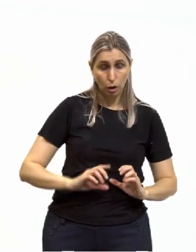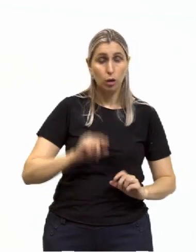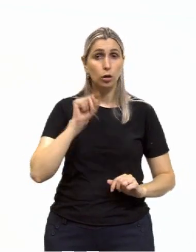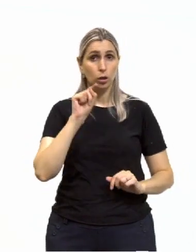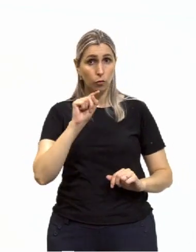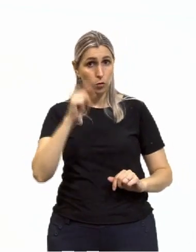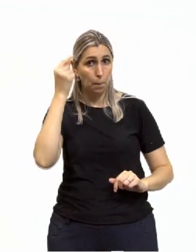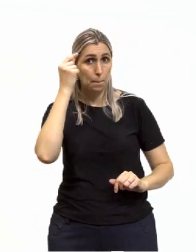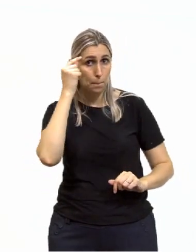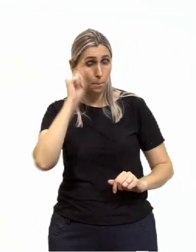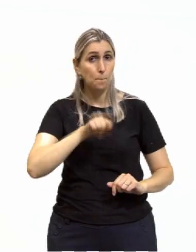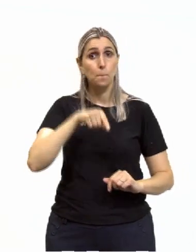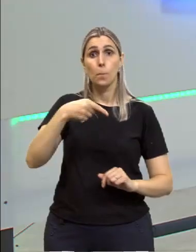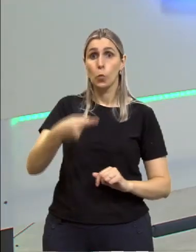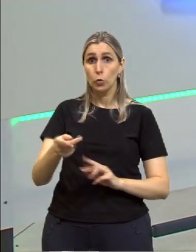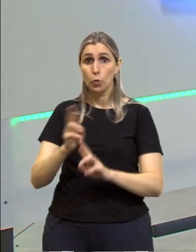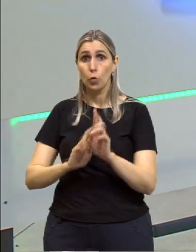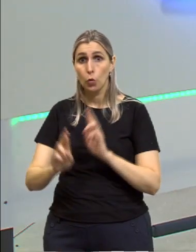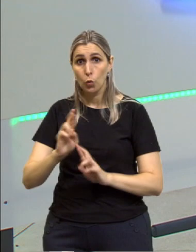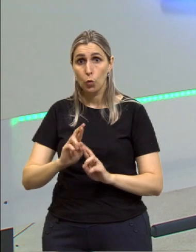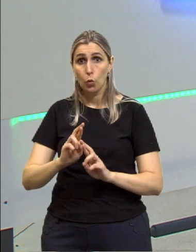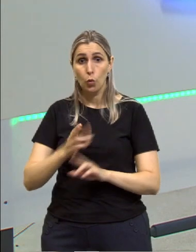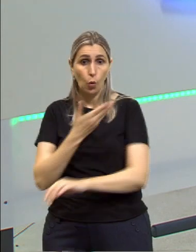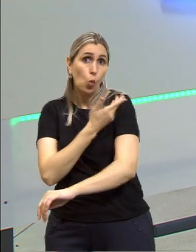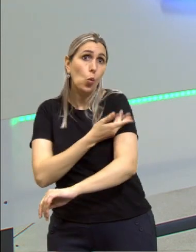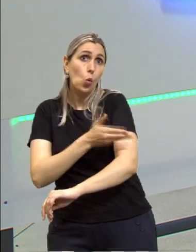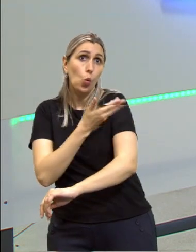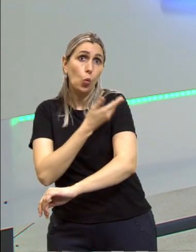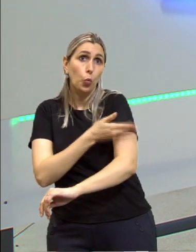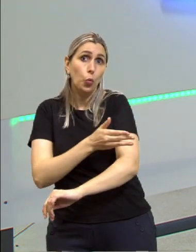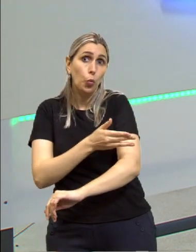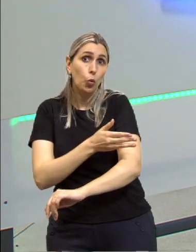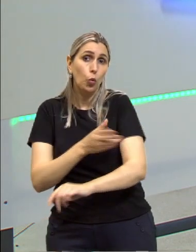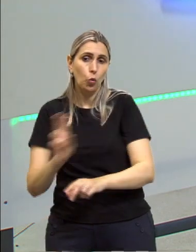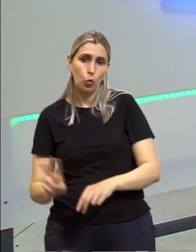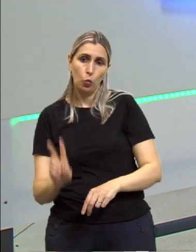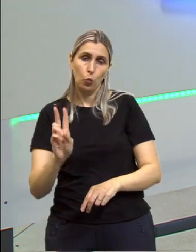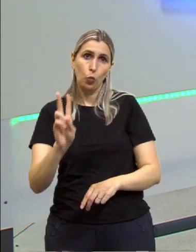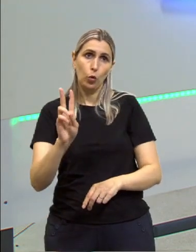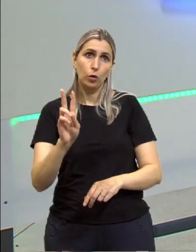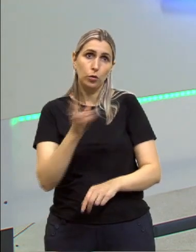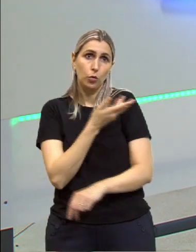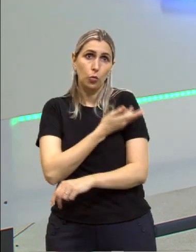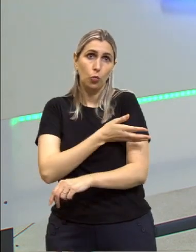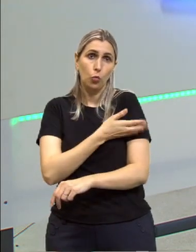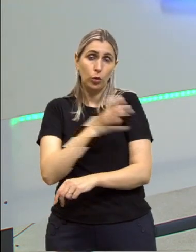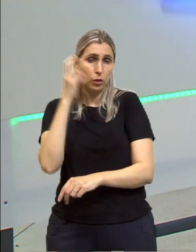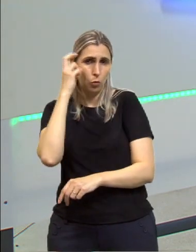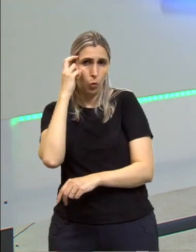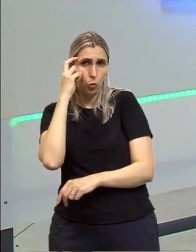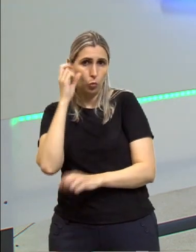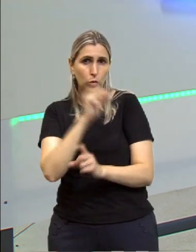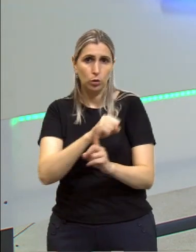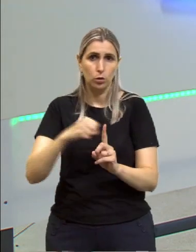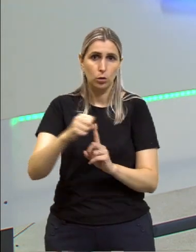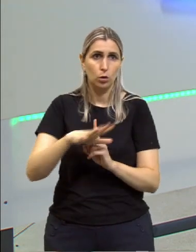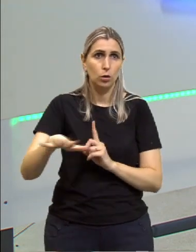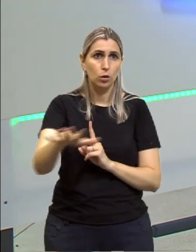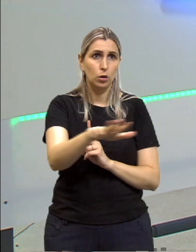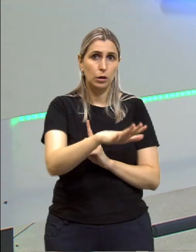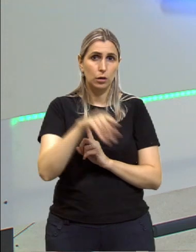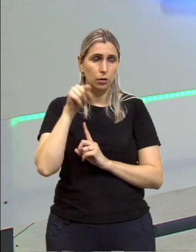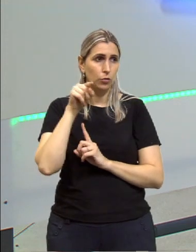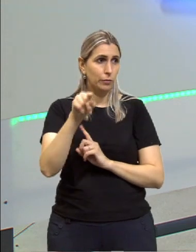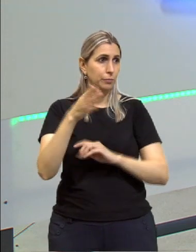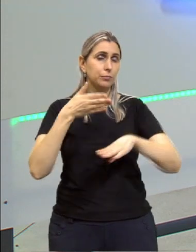você pense e a outra tem a ver muito com os costumes, os valores e costumes da cultura, da sociedade que você